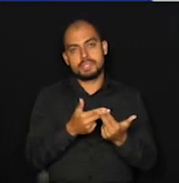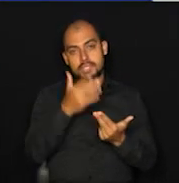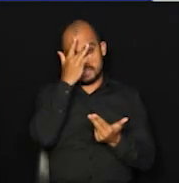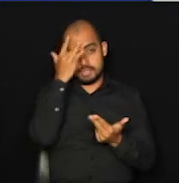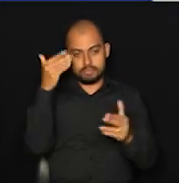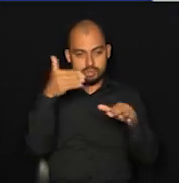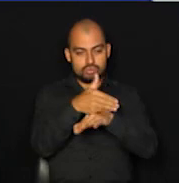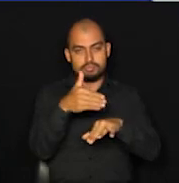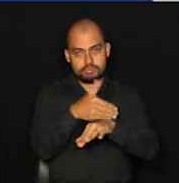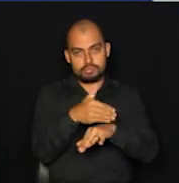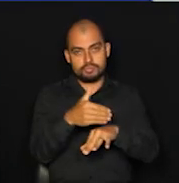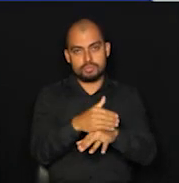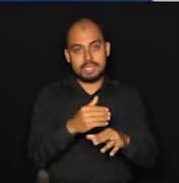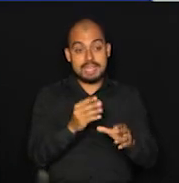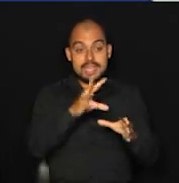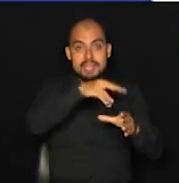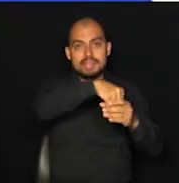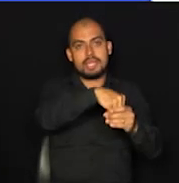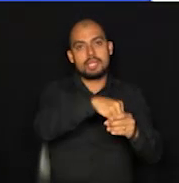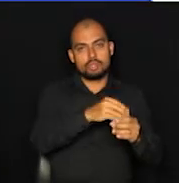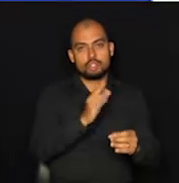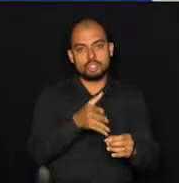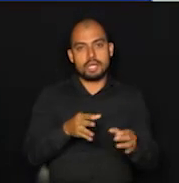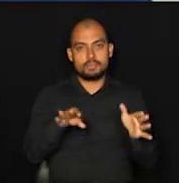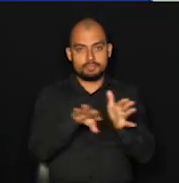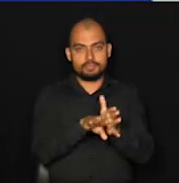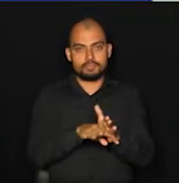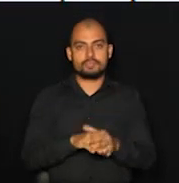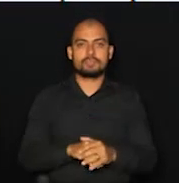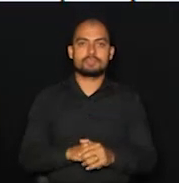dentro do estabelecimento, do restaurante.